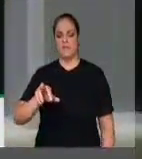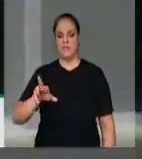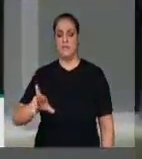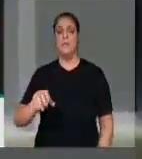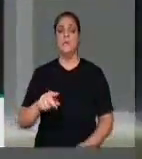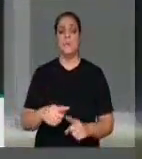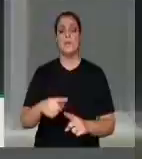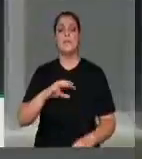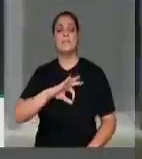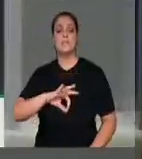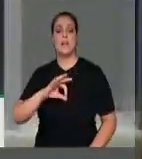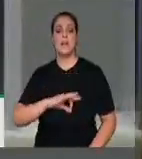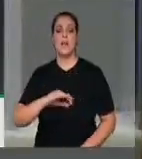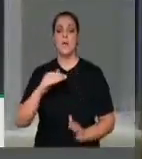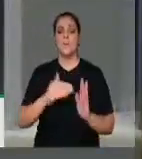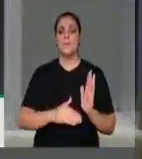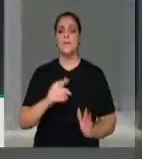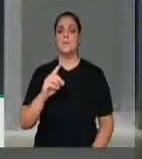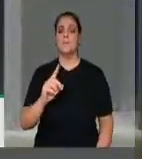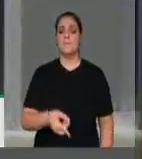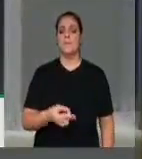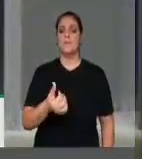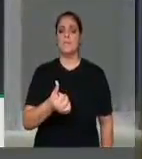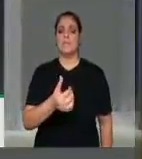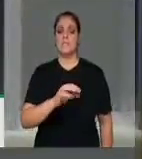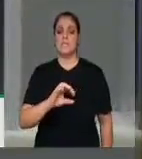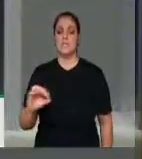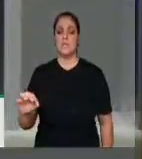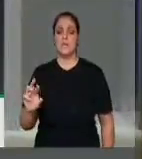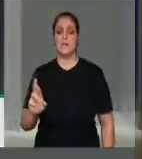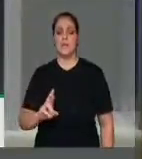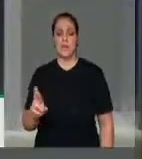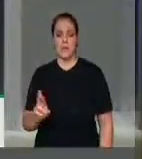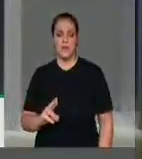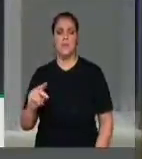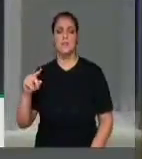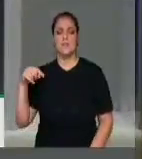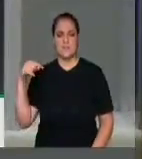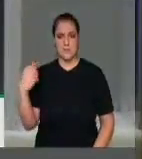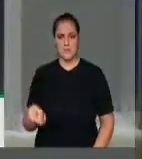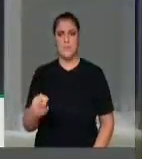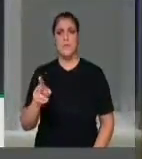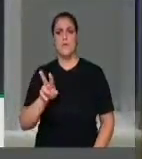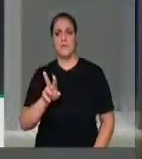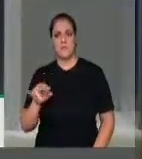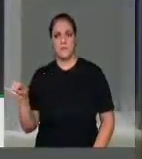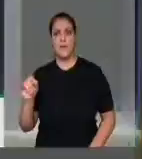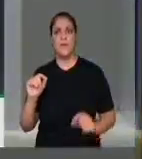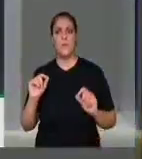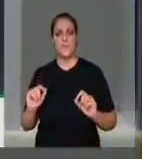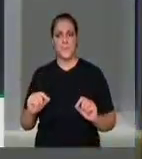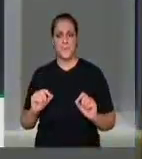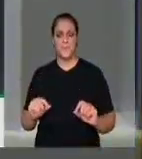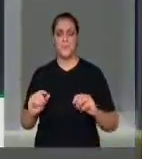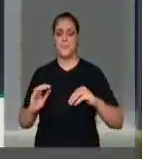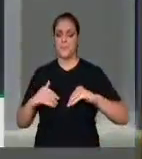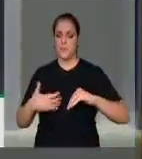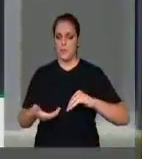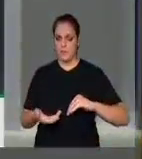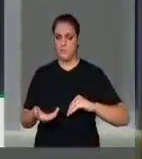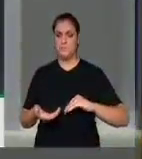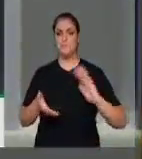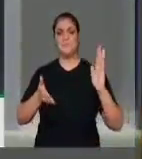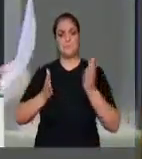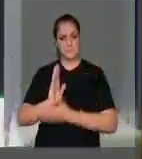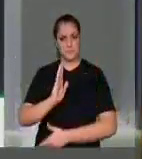salarial de R$.600,00. Depois de aprovada essa PEC pela Câmara e pelo Senado e da sua